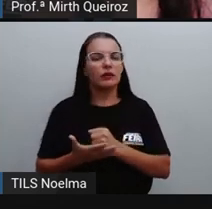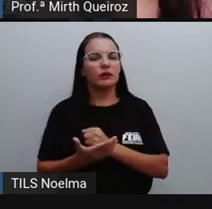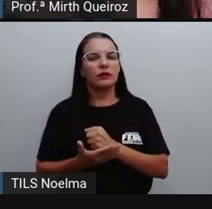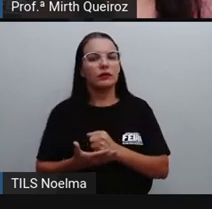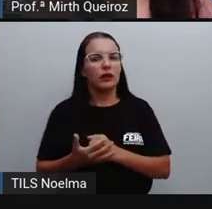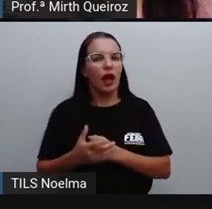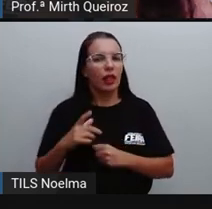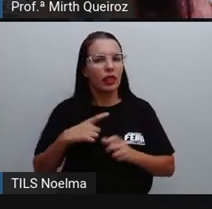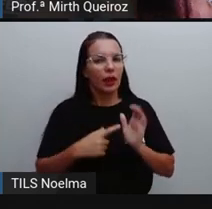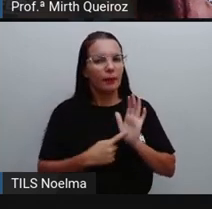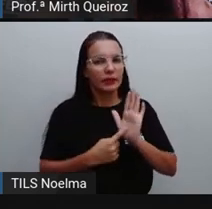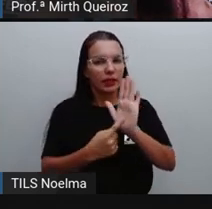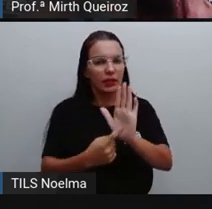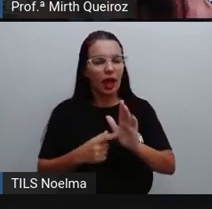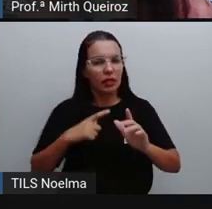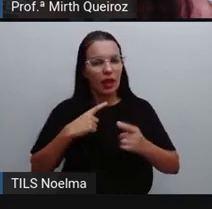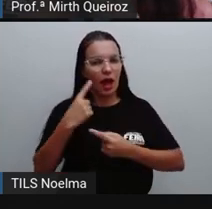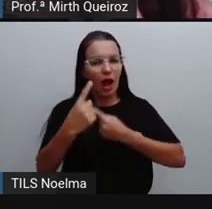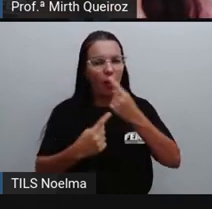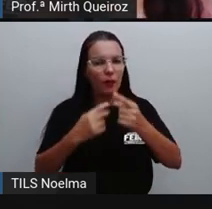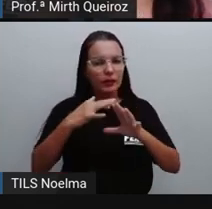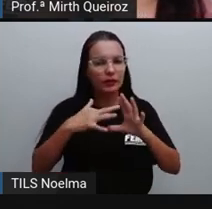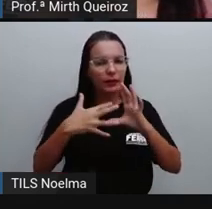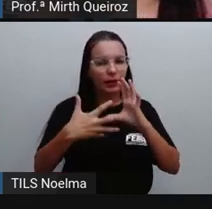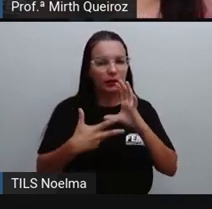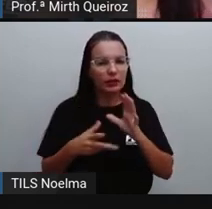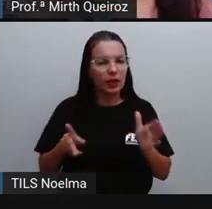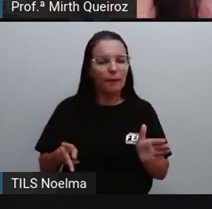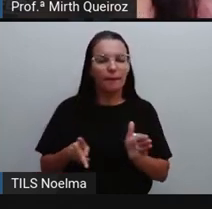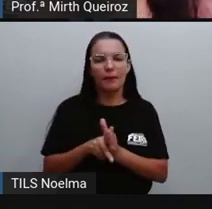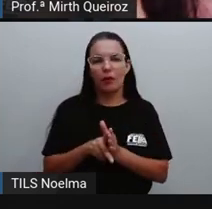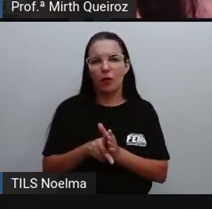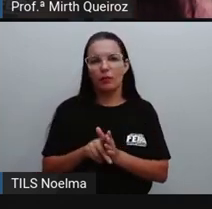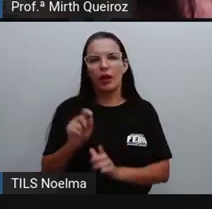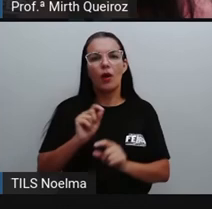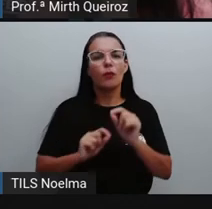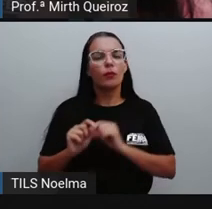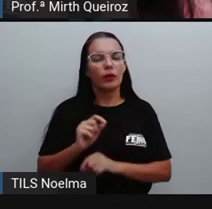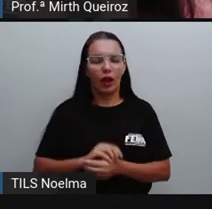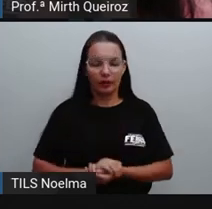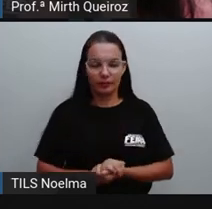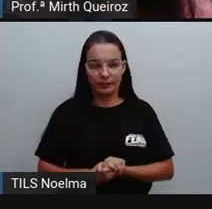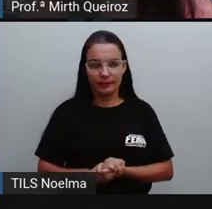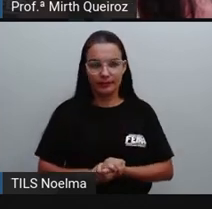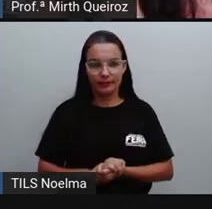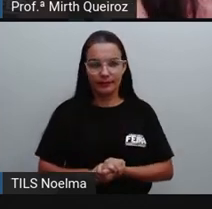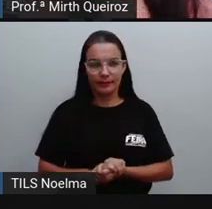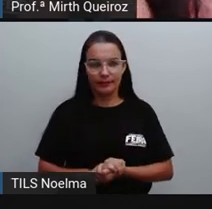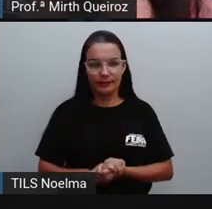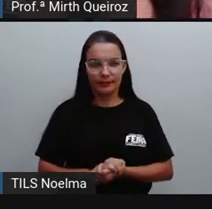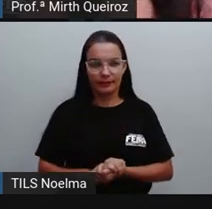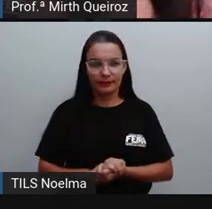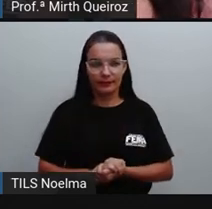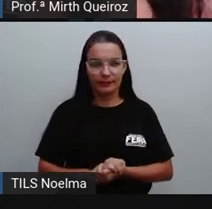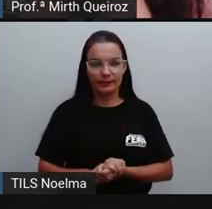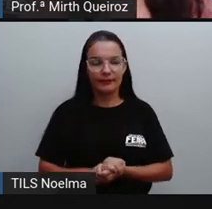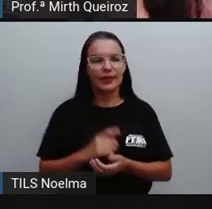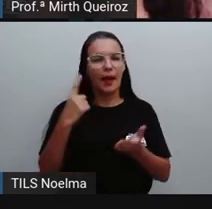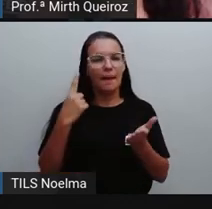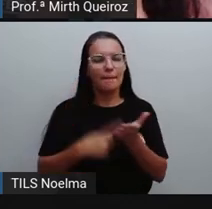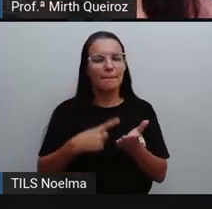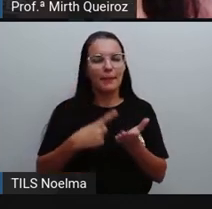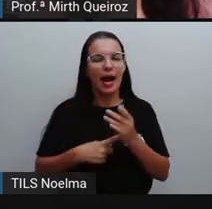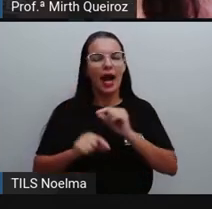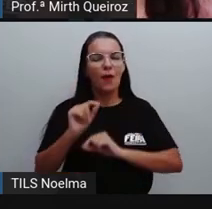vai apresentar, ela tem algumas características particulares. Que características são essas? As marcas da